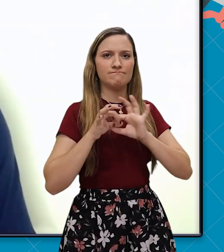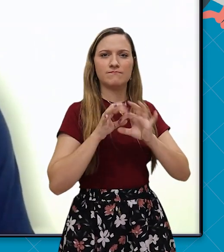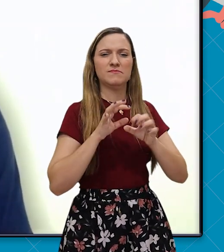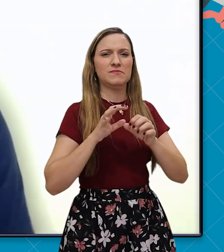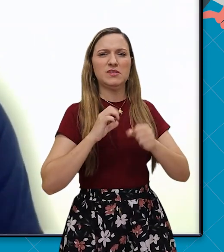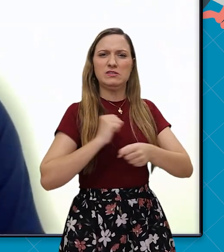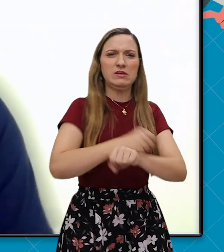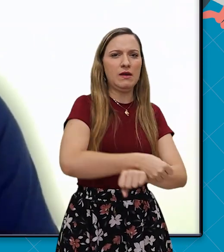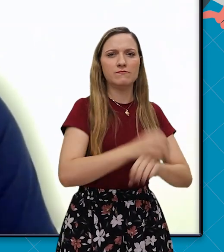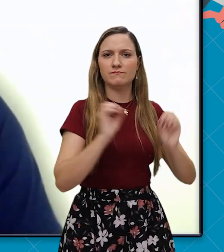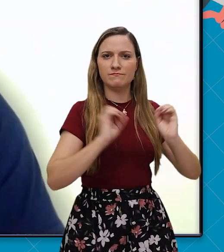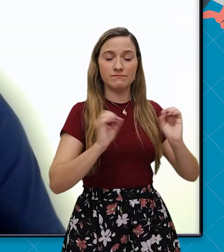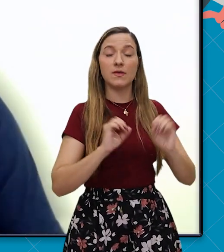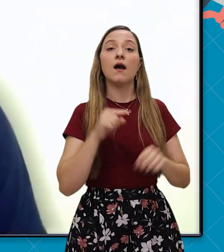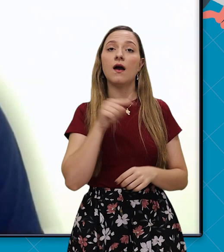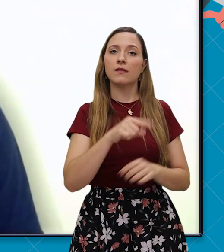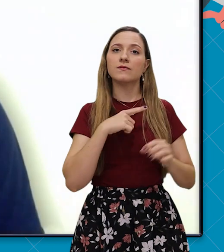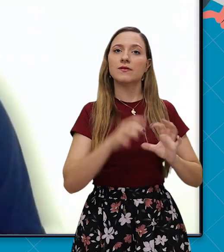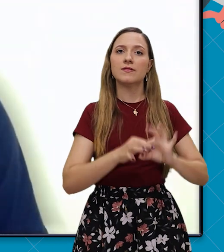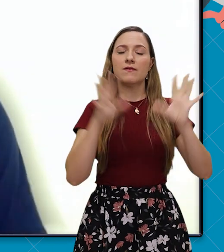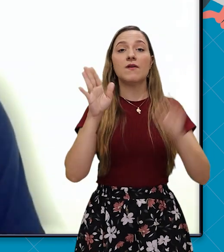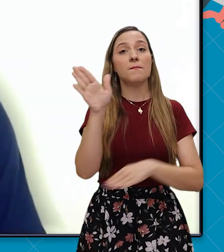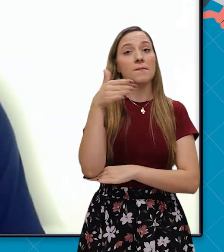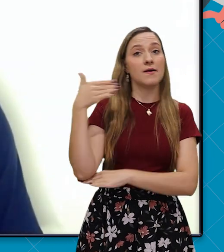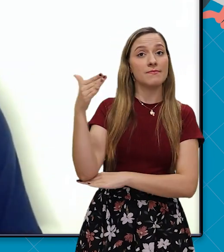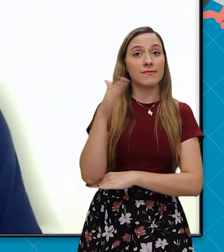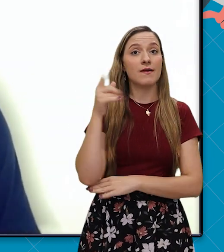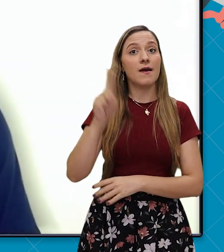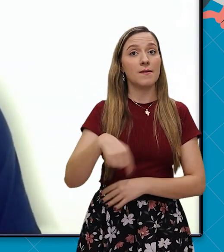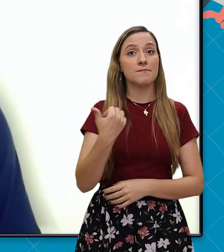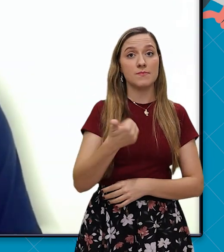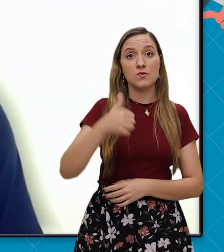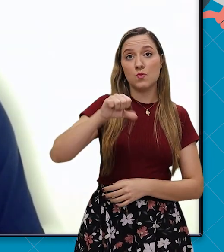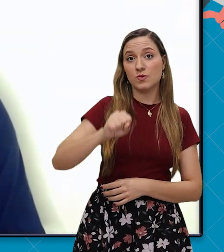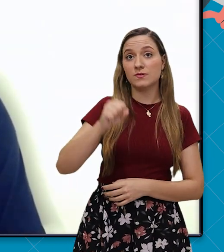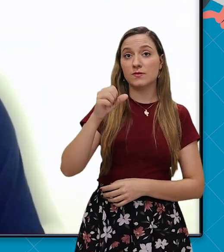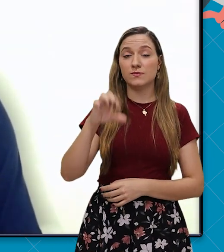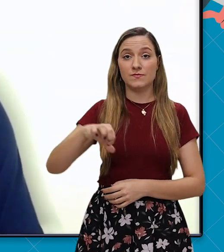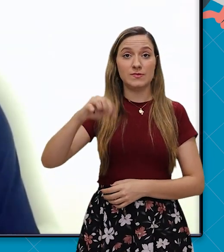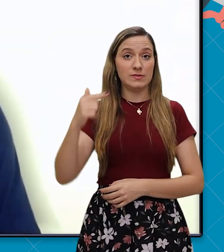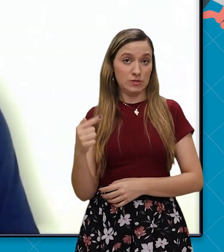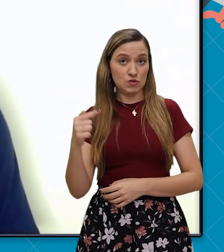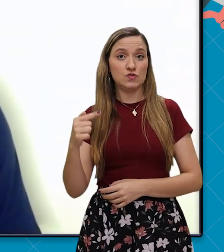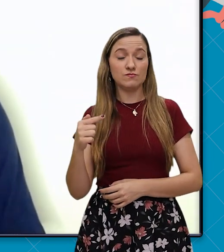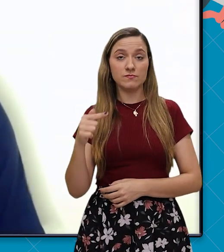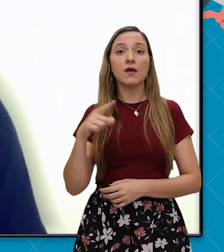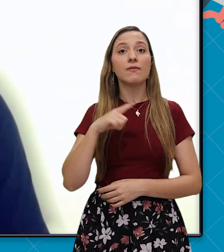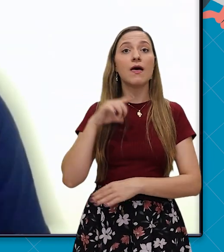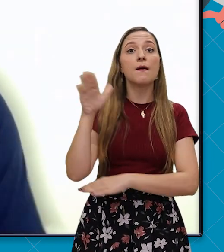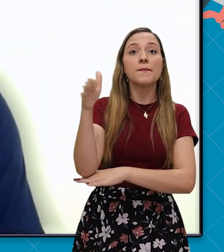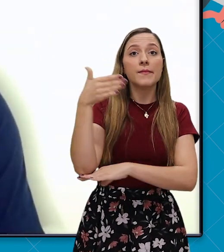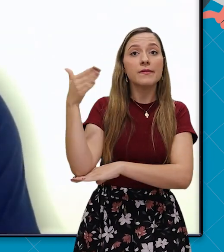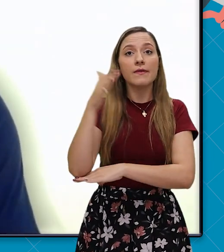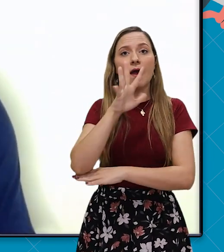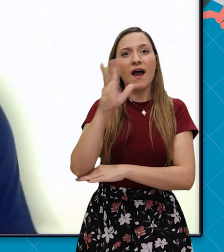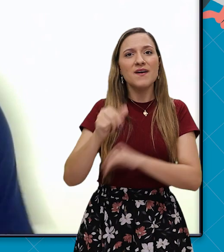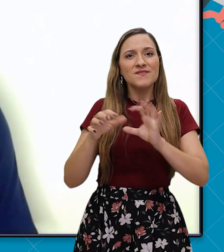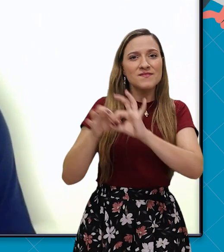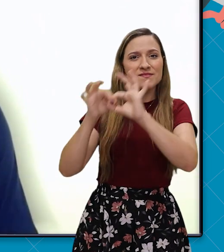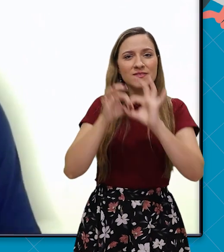Etiópia é um país que não foi colonizado por ninguém. E essa bandeira da Etiópia é de 1897.